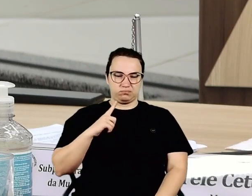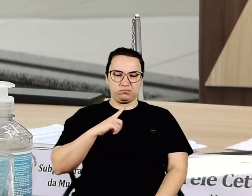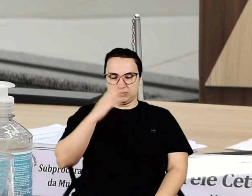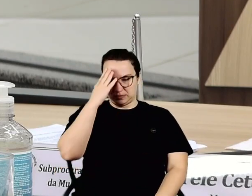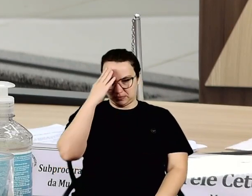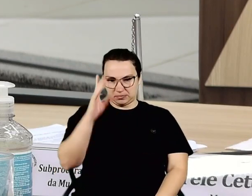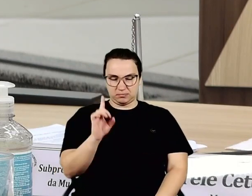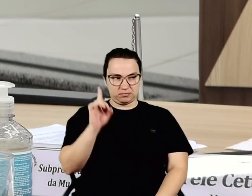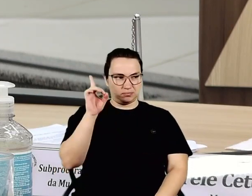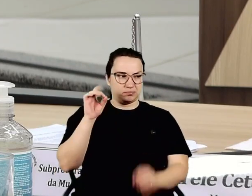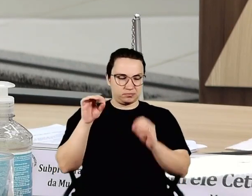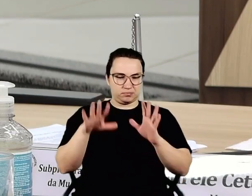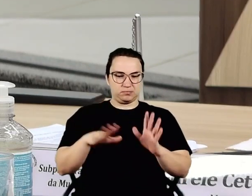abençoe a todos. Uma ótima semana.